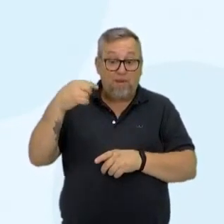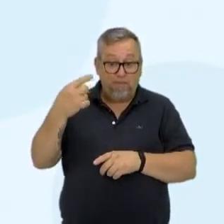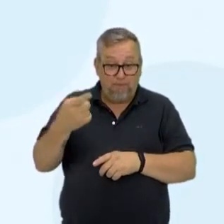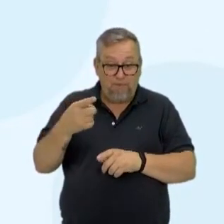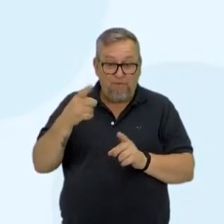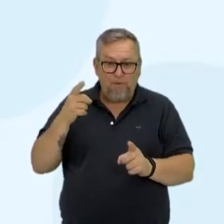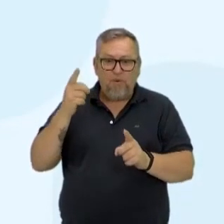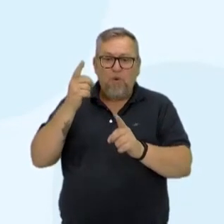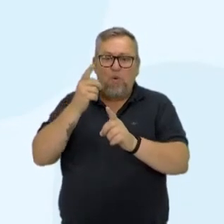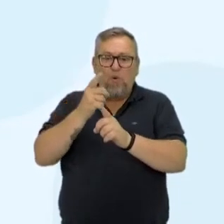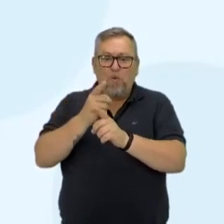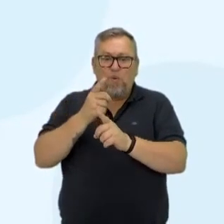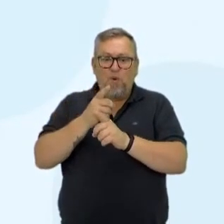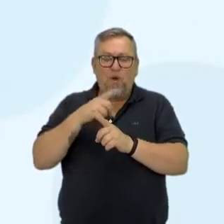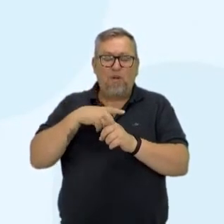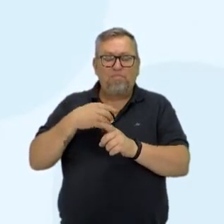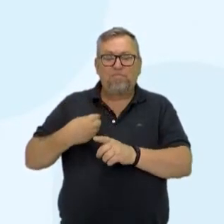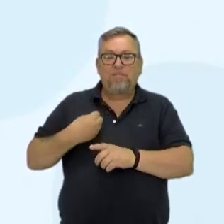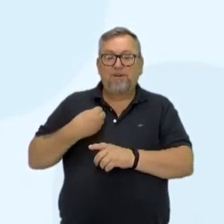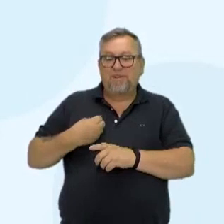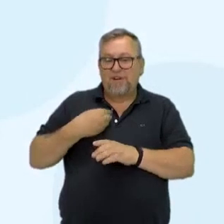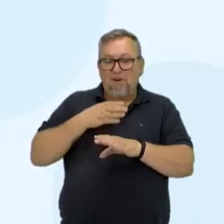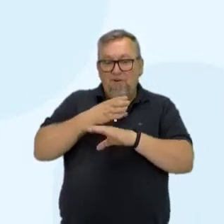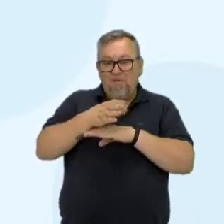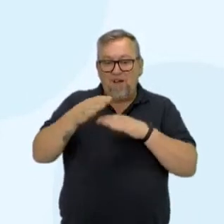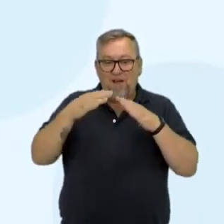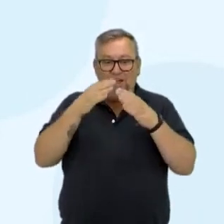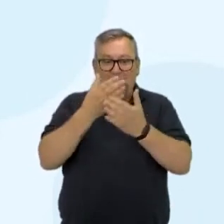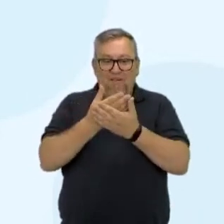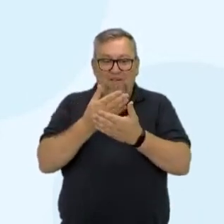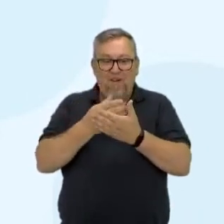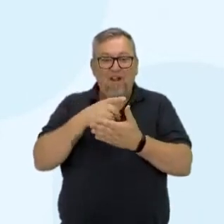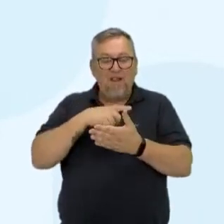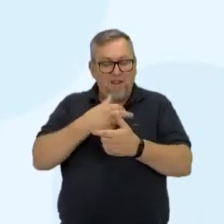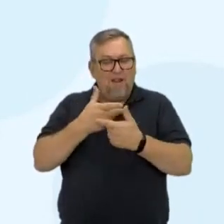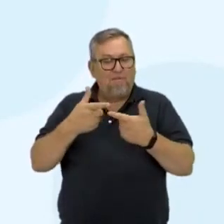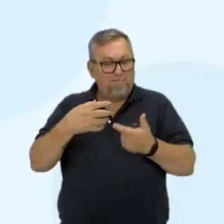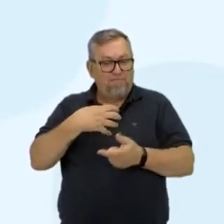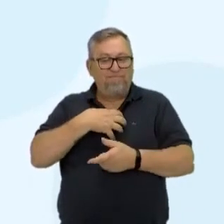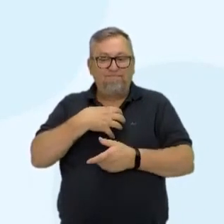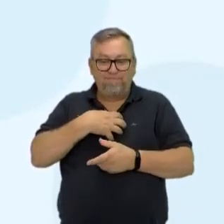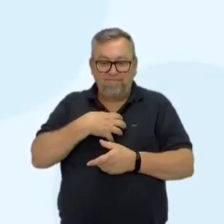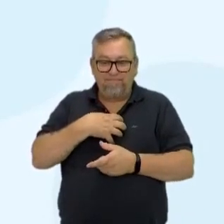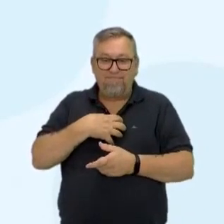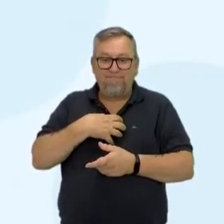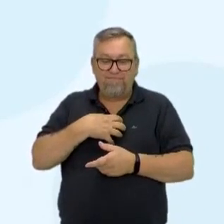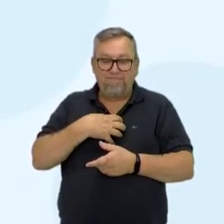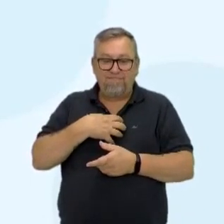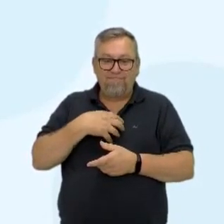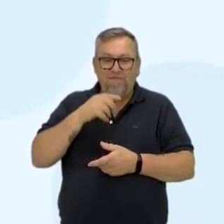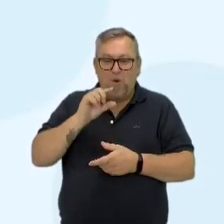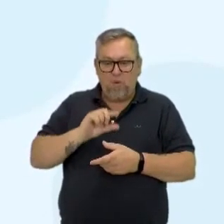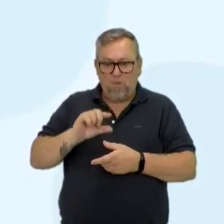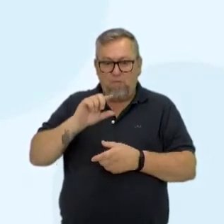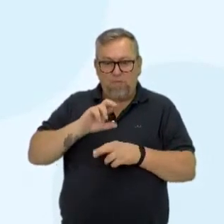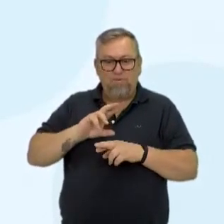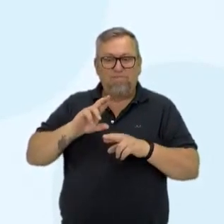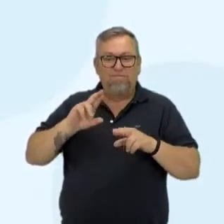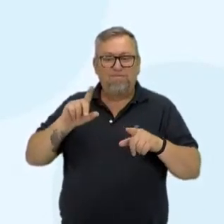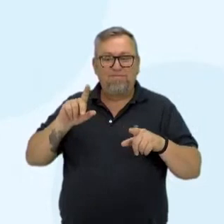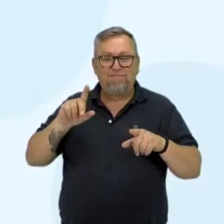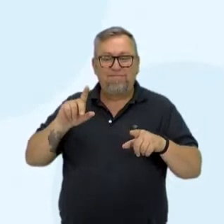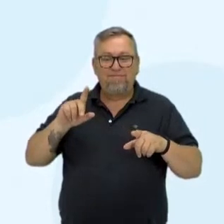encontrar online ou presencial, enfim, a gente sabe que ainda tem essas condições aí, ainda um pouco adversas